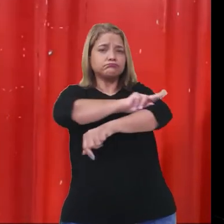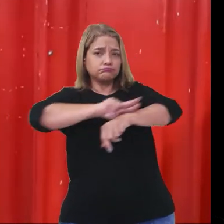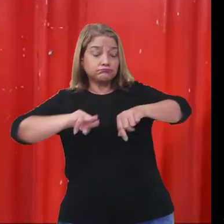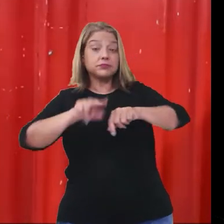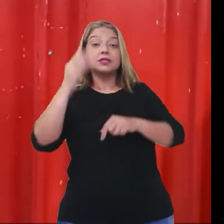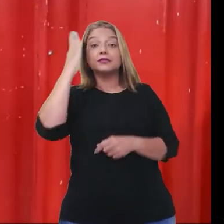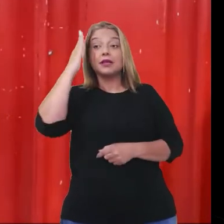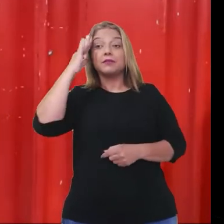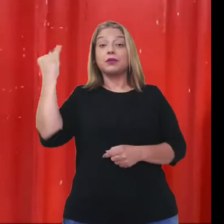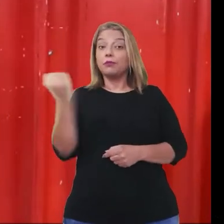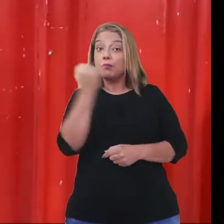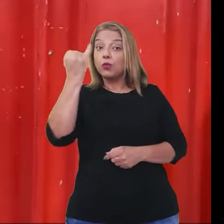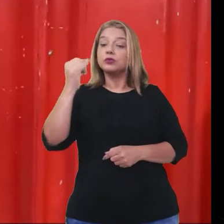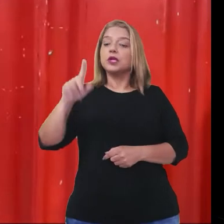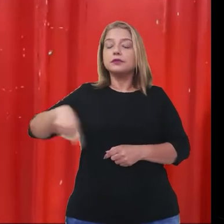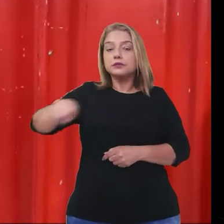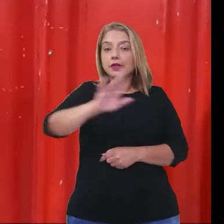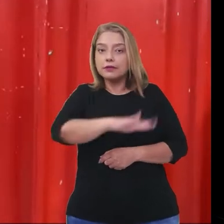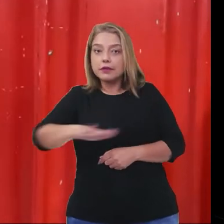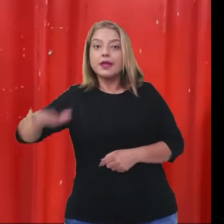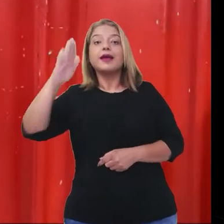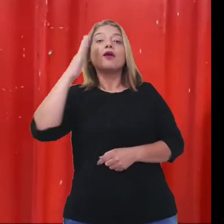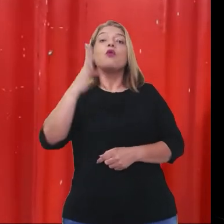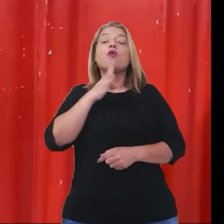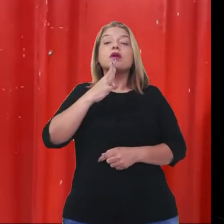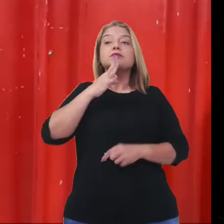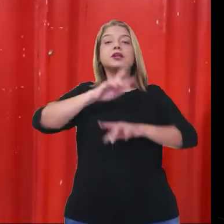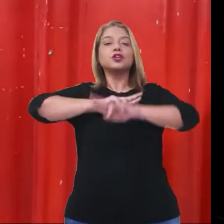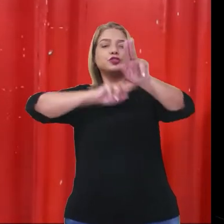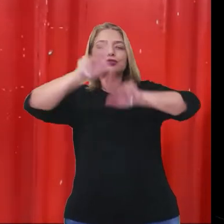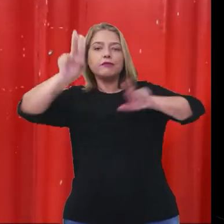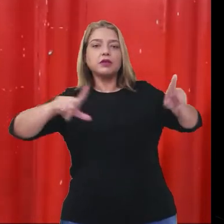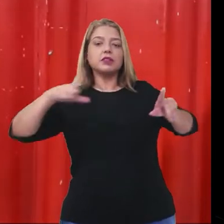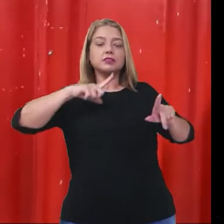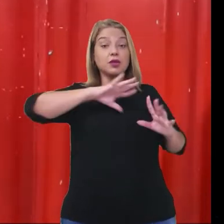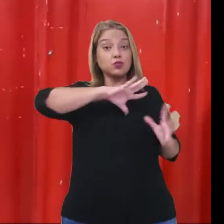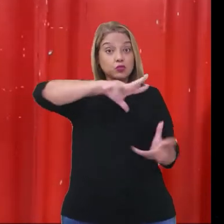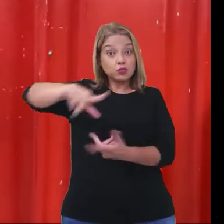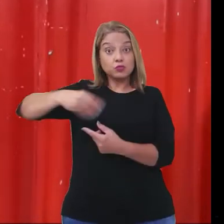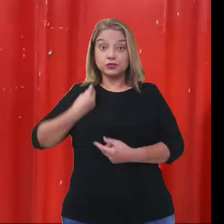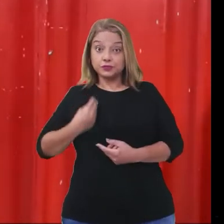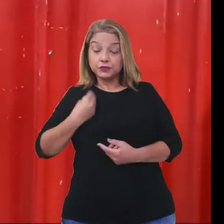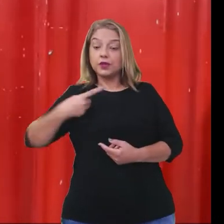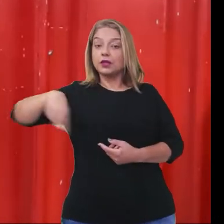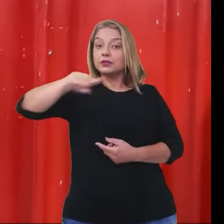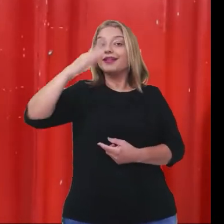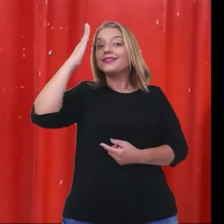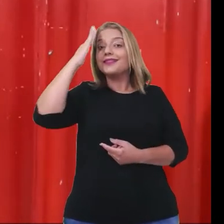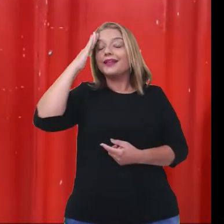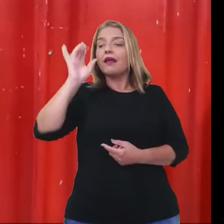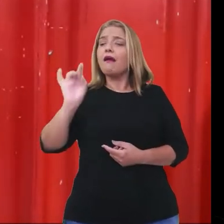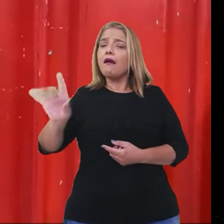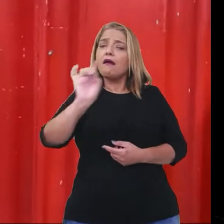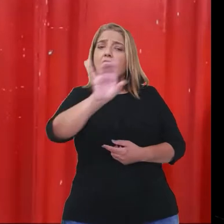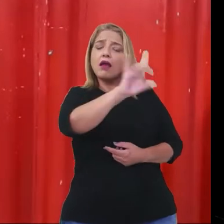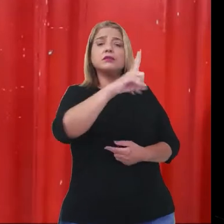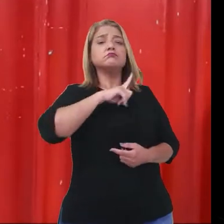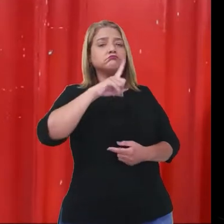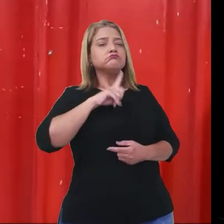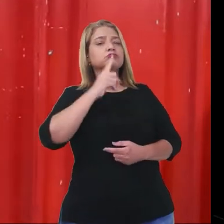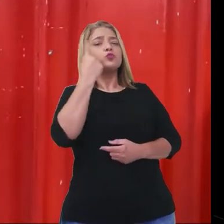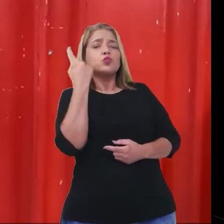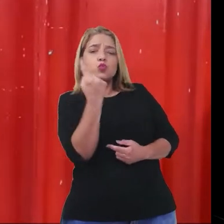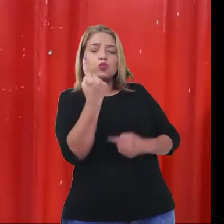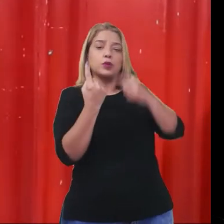refletirem sobre a diversidade do mundo em que vivemos, entendendo que cada pessoa é única e, por isso, precisamos